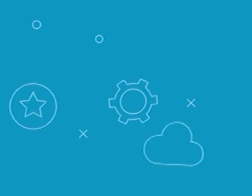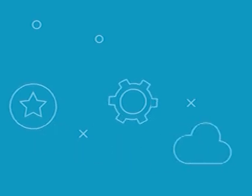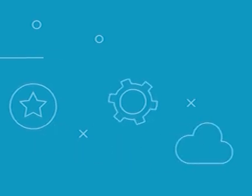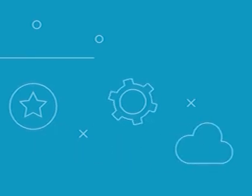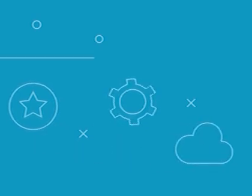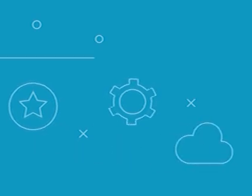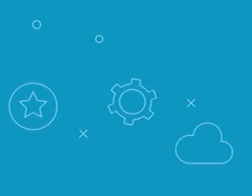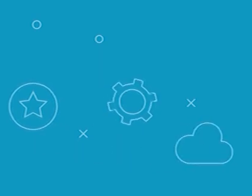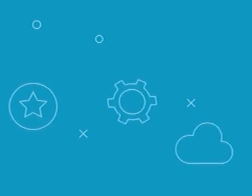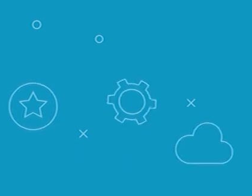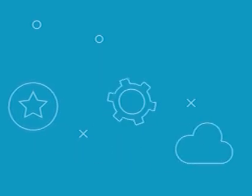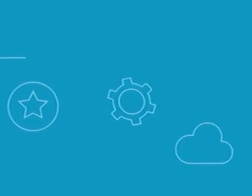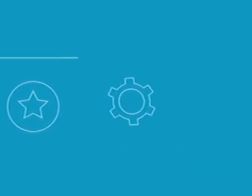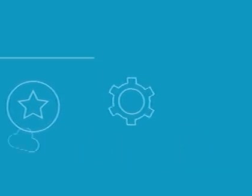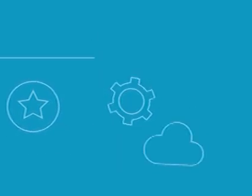Transcrição Quintena Coelho Transcrição